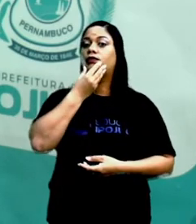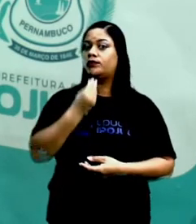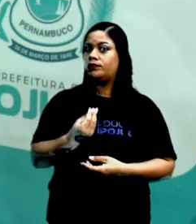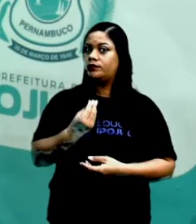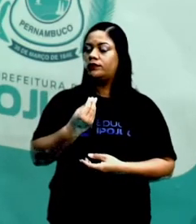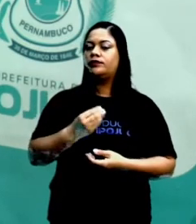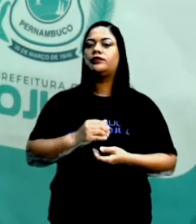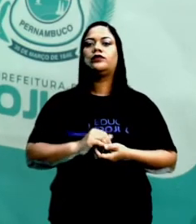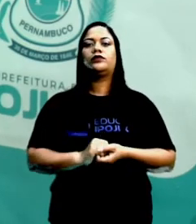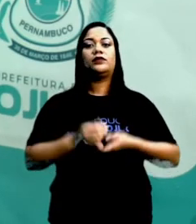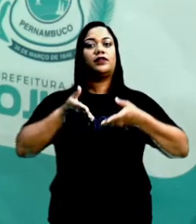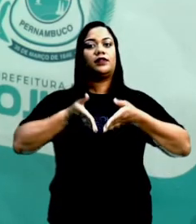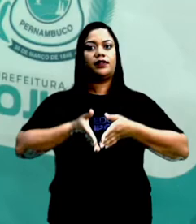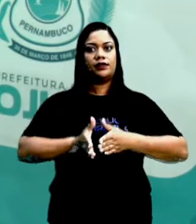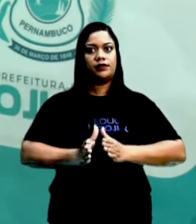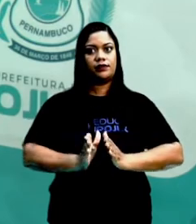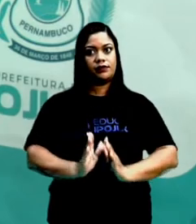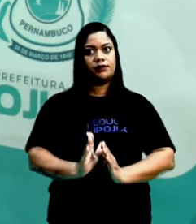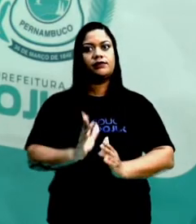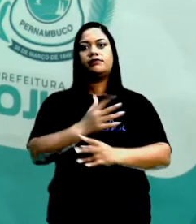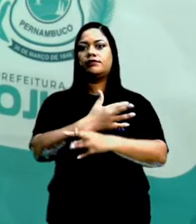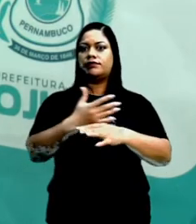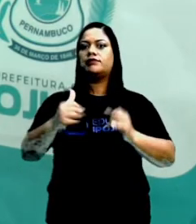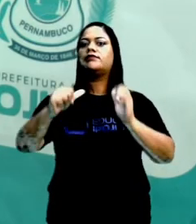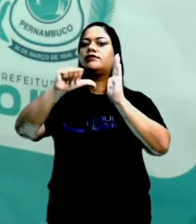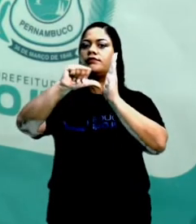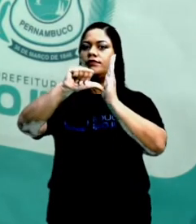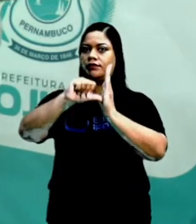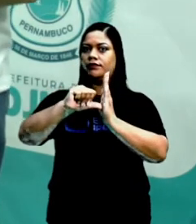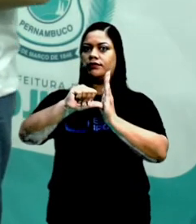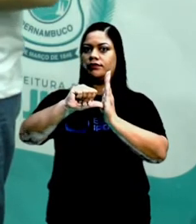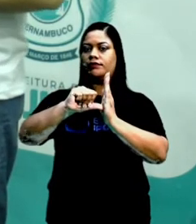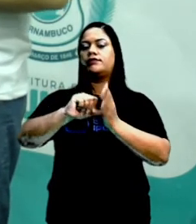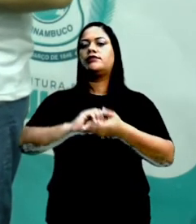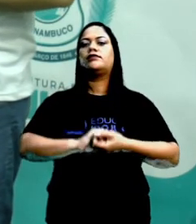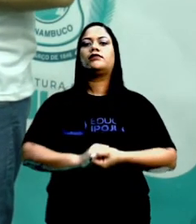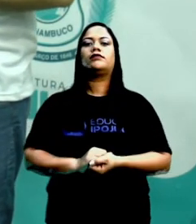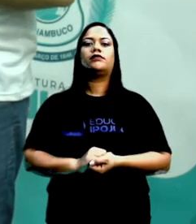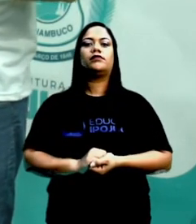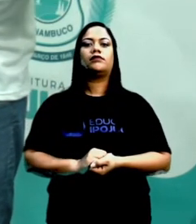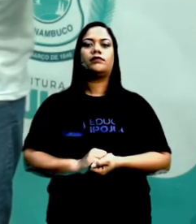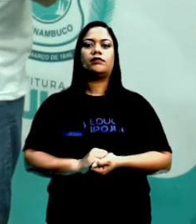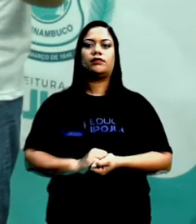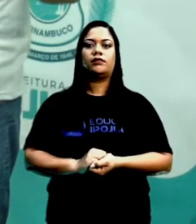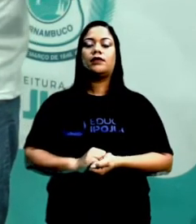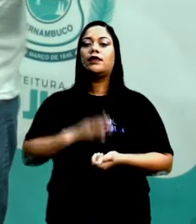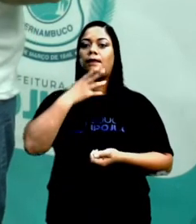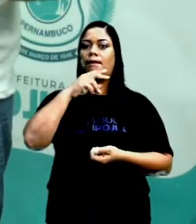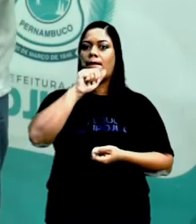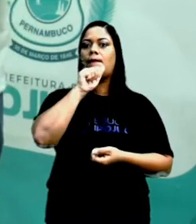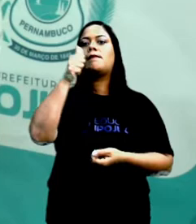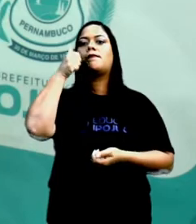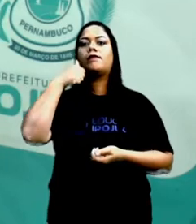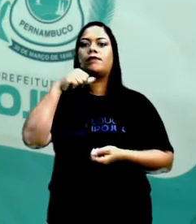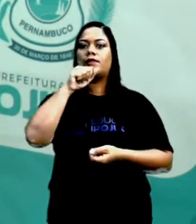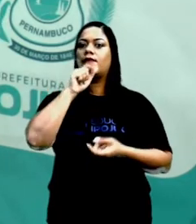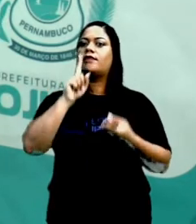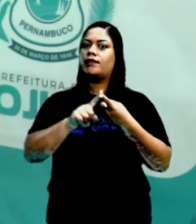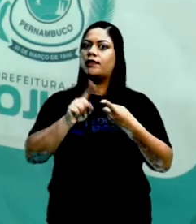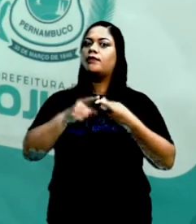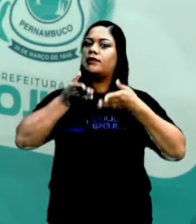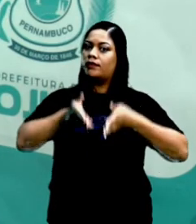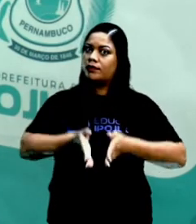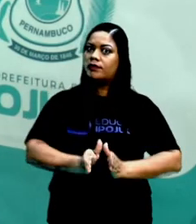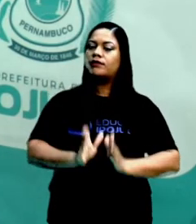tá certo? Nascido em Atenas, tá bom? Então, você tem que ser homem de pai e mãe ateniense,